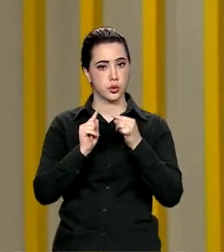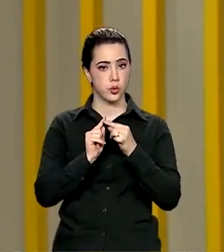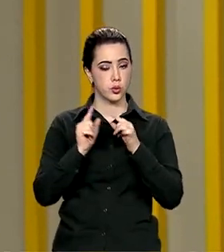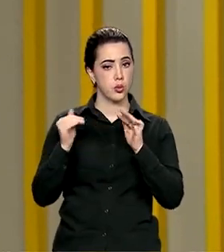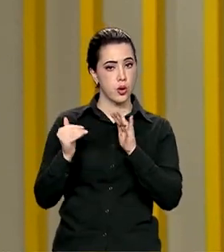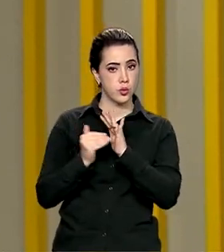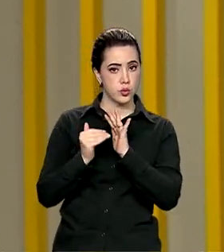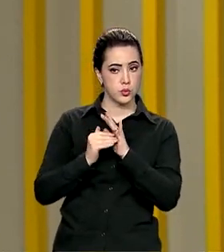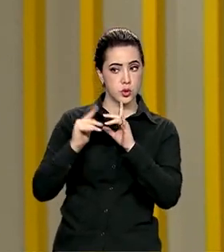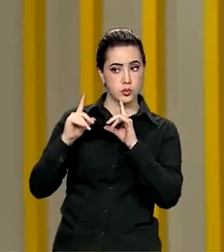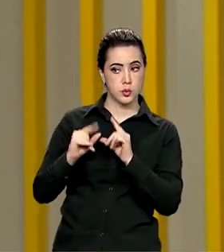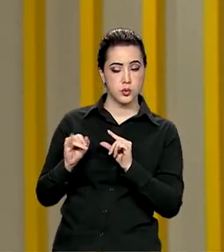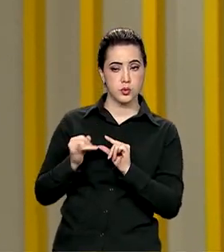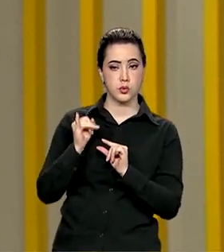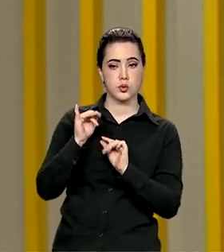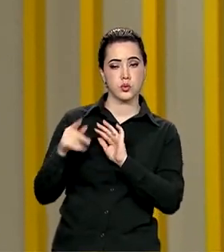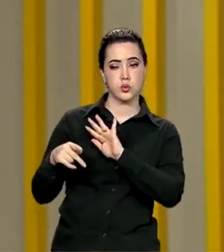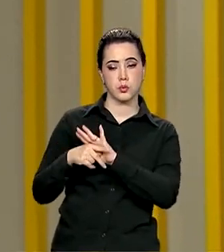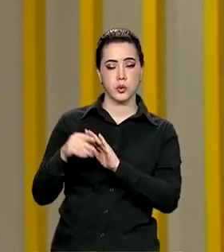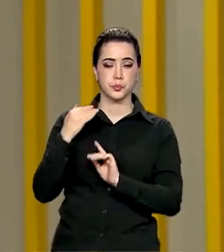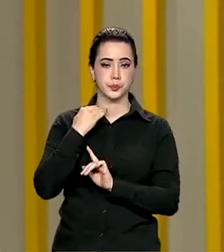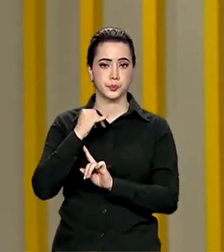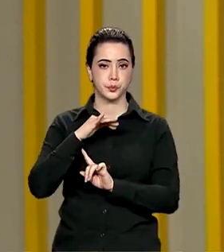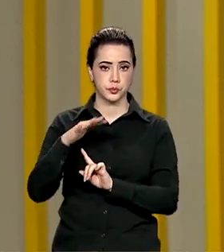da economia feita pelo Banco Central neste mês.